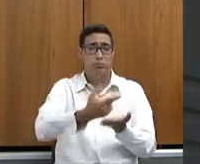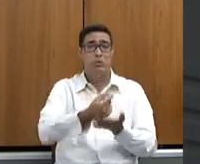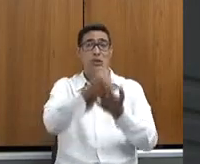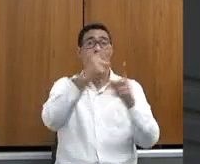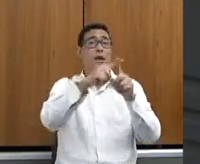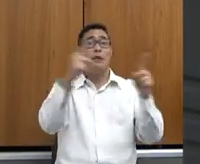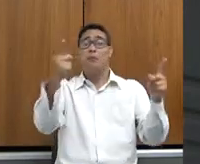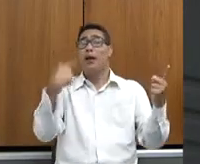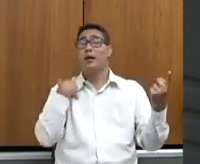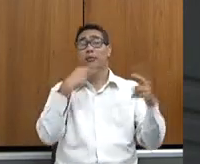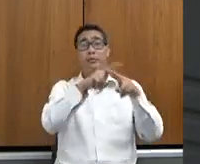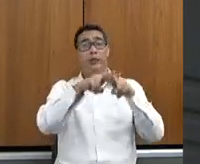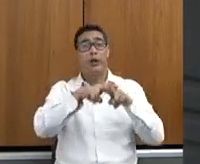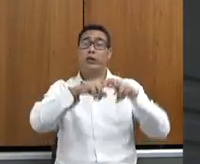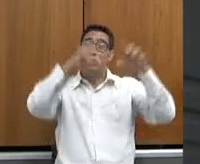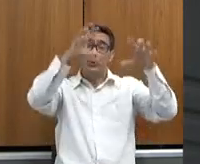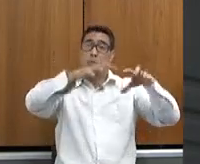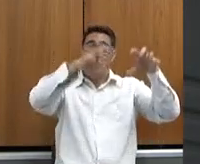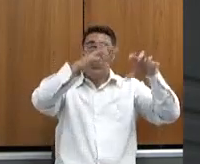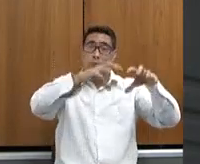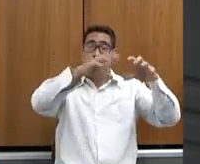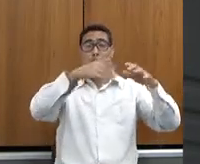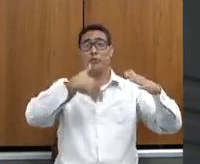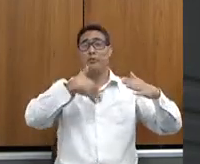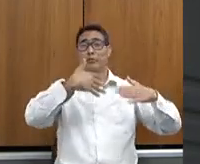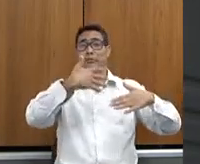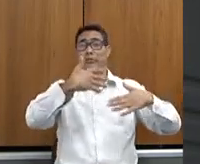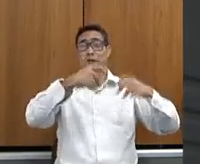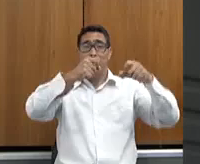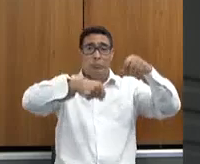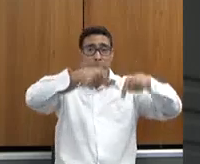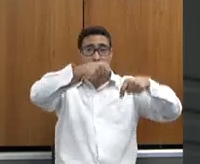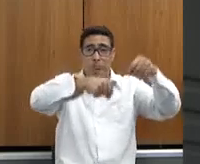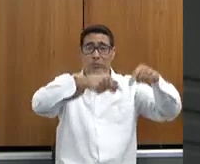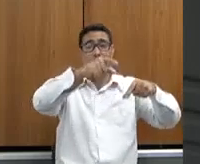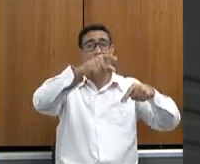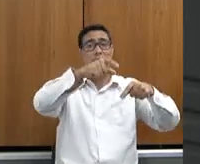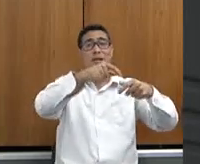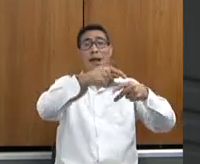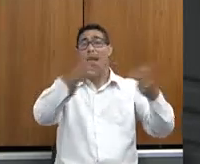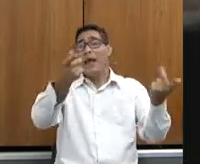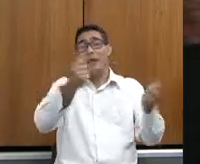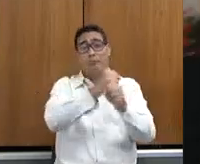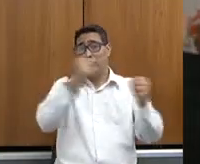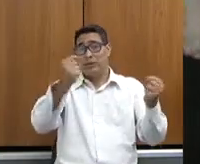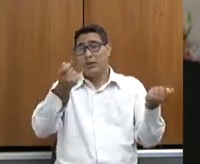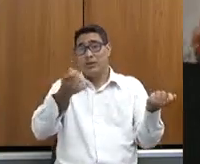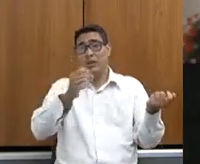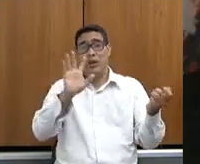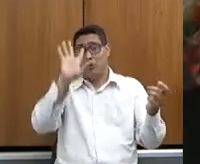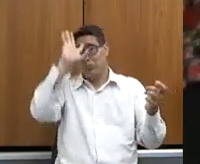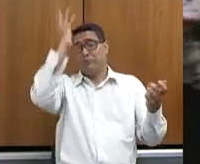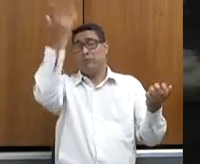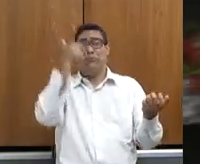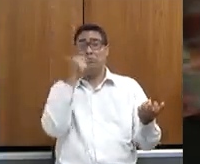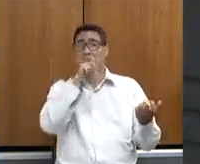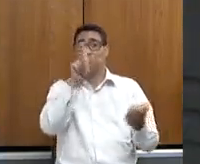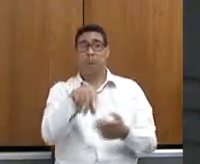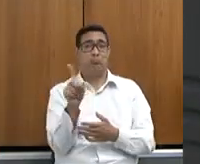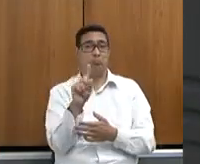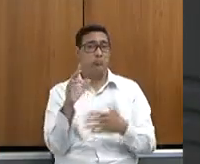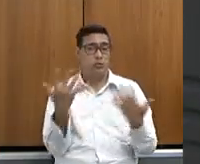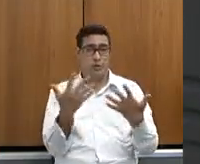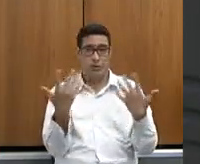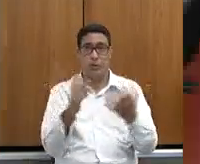de granizo, infelizmente, a Epamiga ainda não conseguiu desenvolver essa variedade. Então, quem sabe, Léo, nós vamos chegar lá com o Tunico, mas